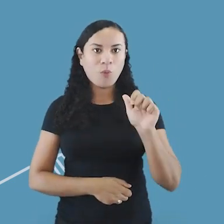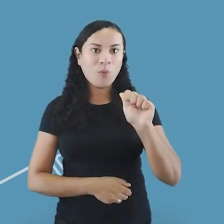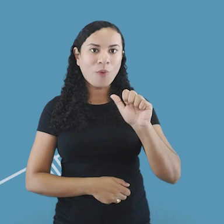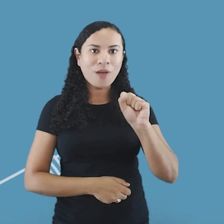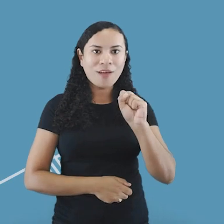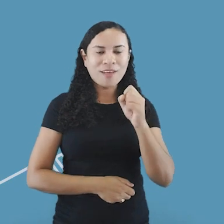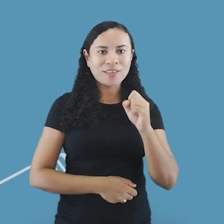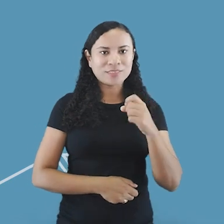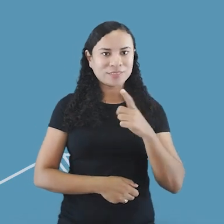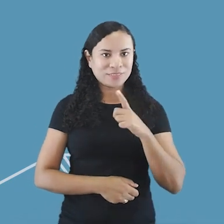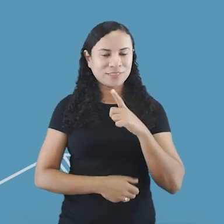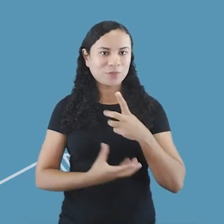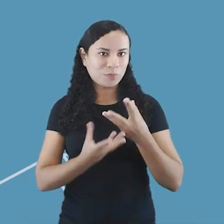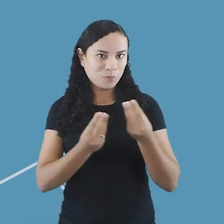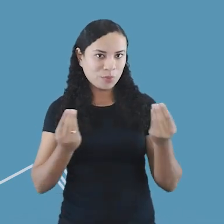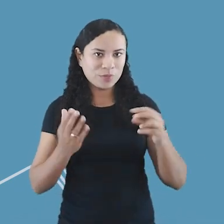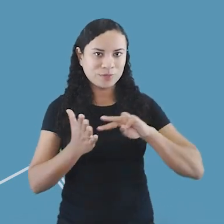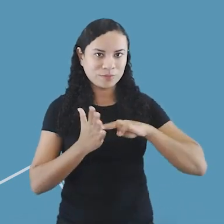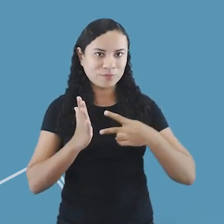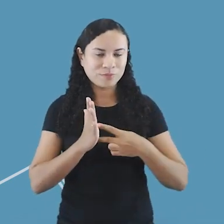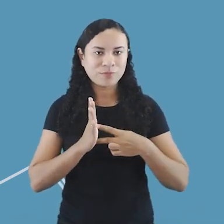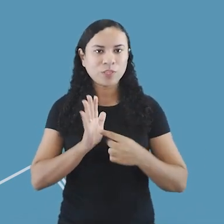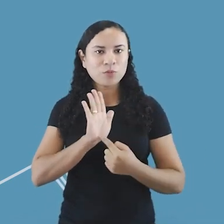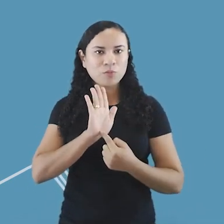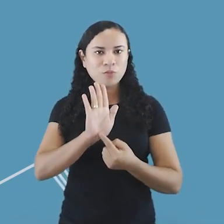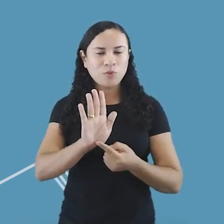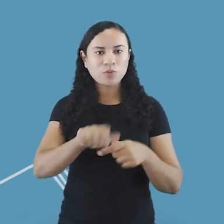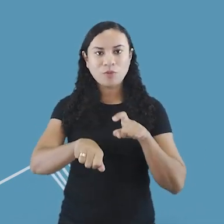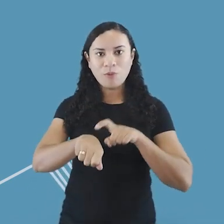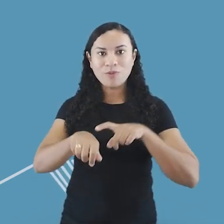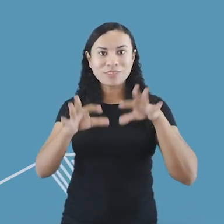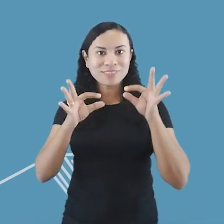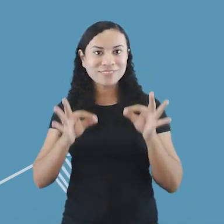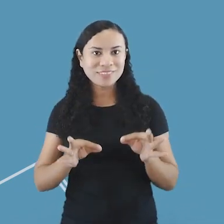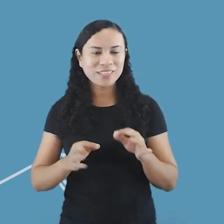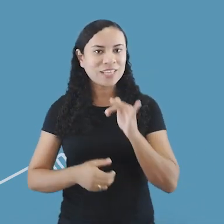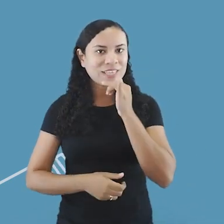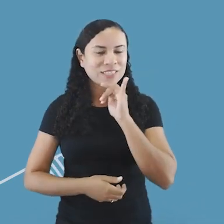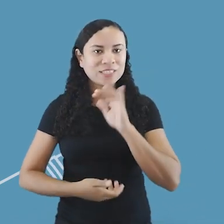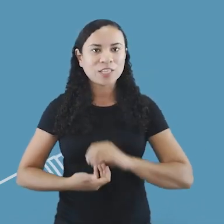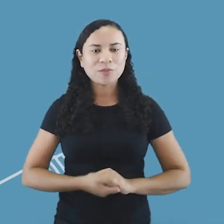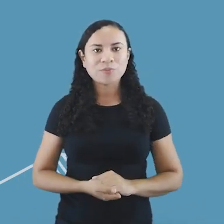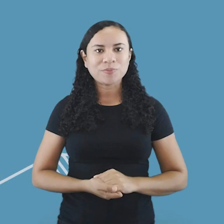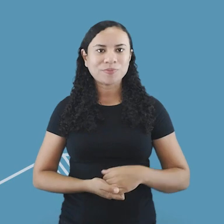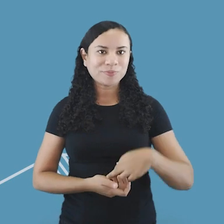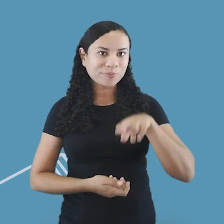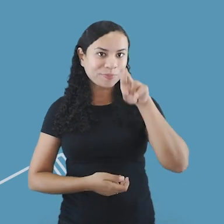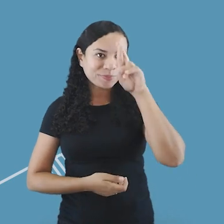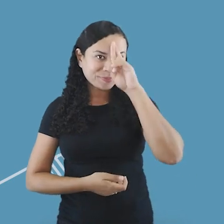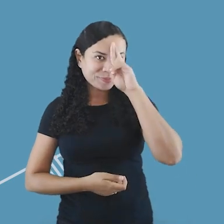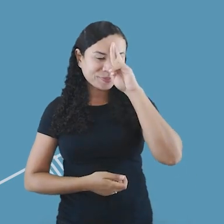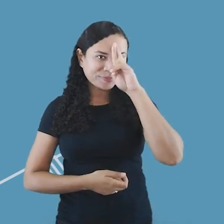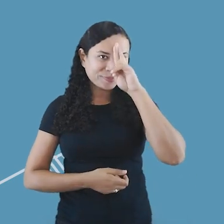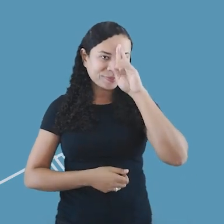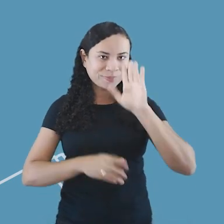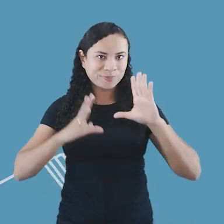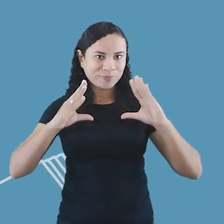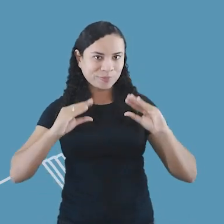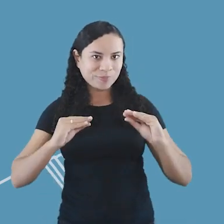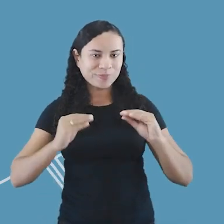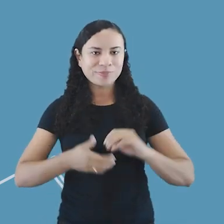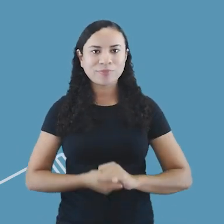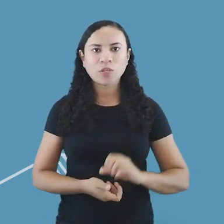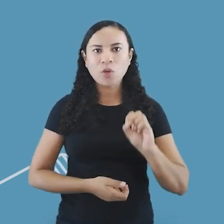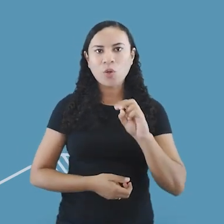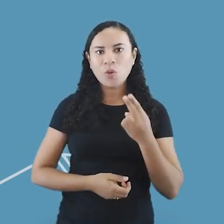na indicação exata e determinada de horas. Por exemplo, a meia-noite, às quatro da tarde,